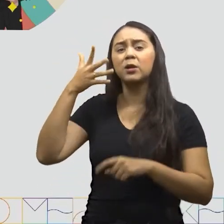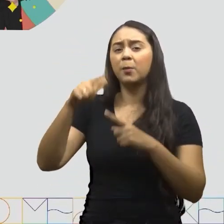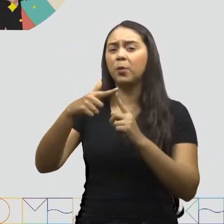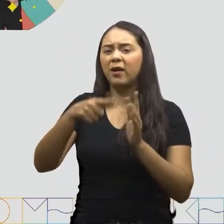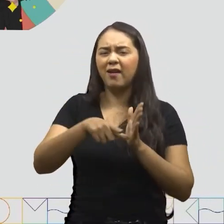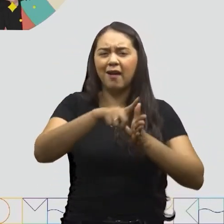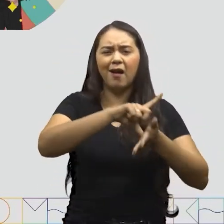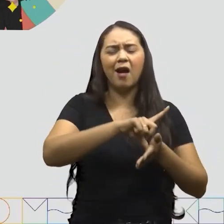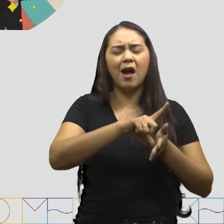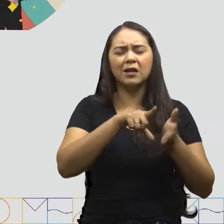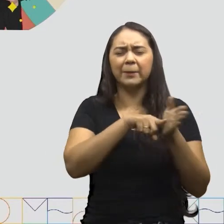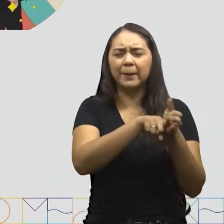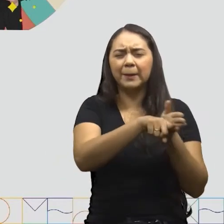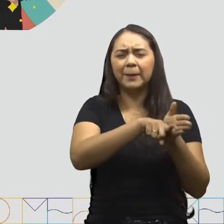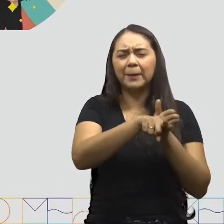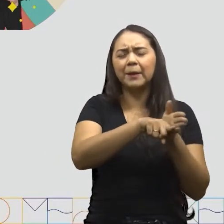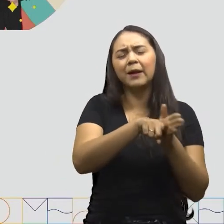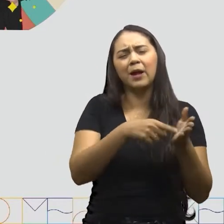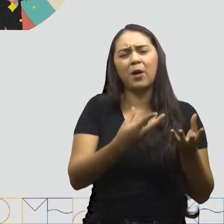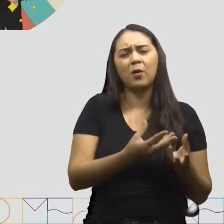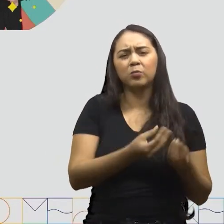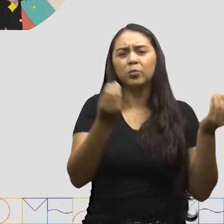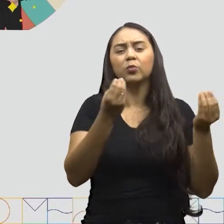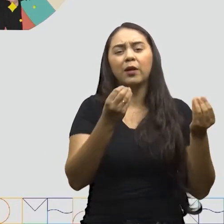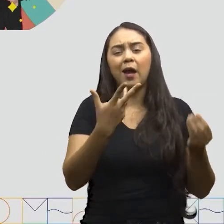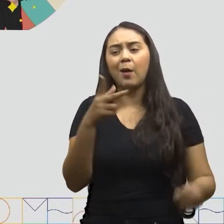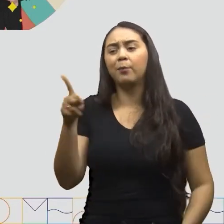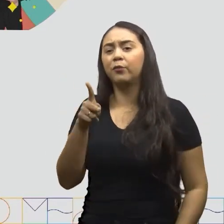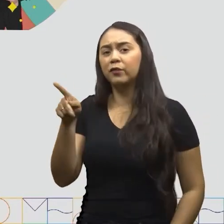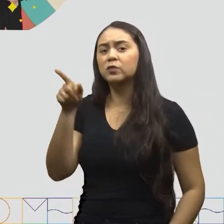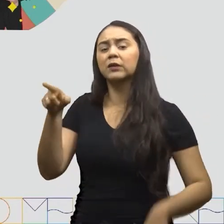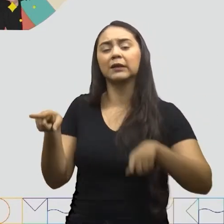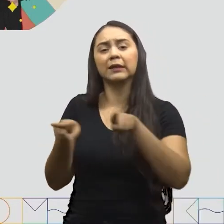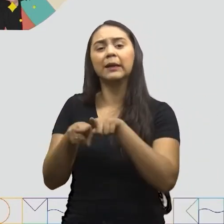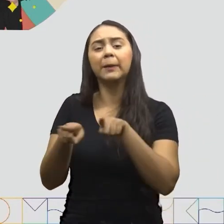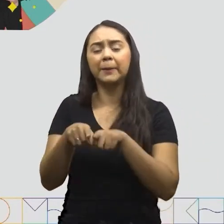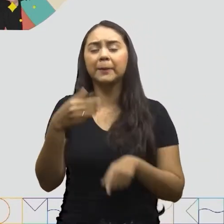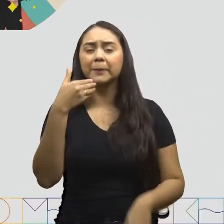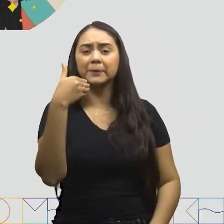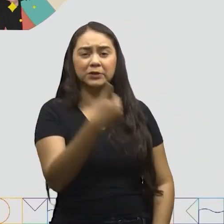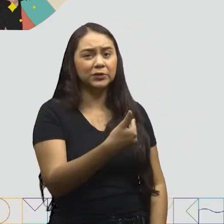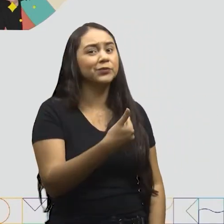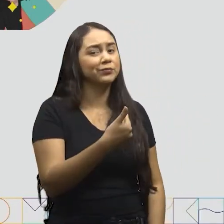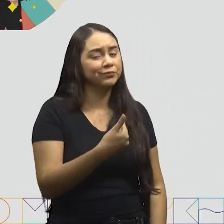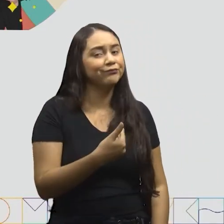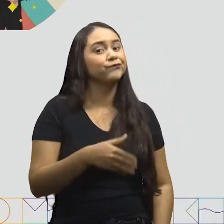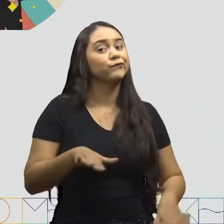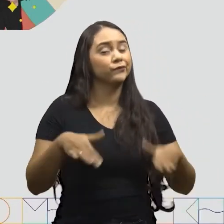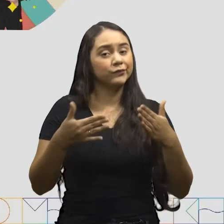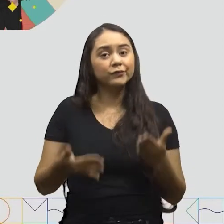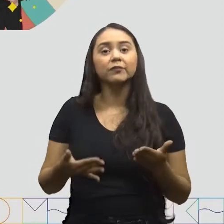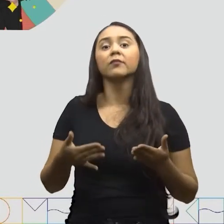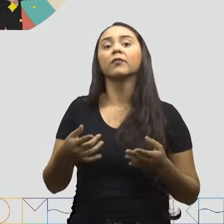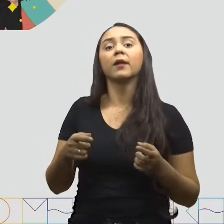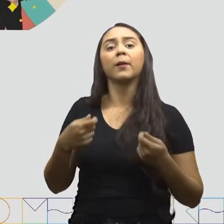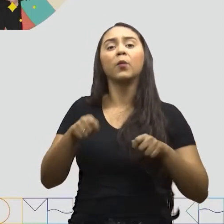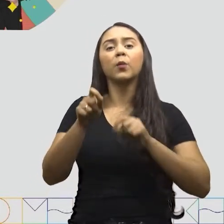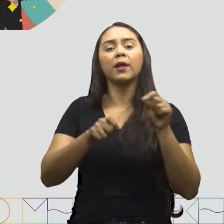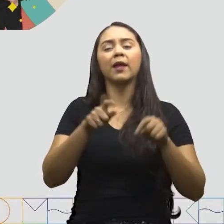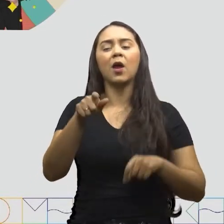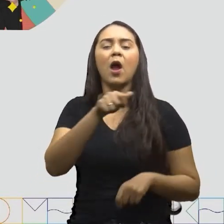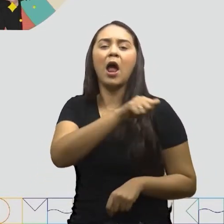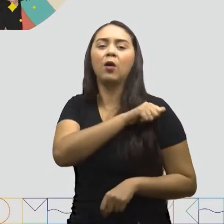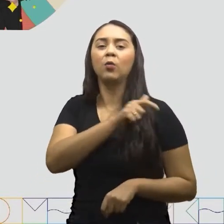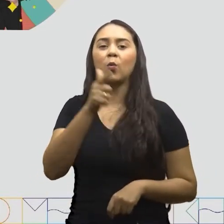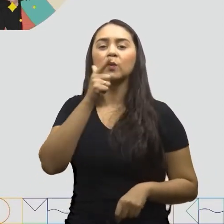passado Um bom tempo Pesquisando sobre o tema Que o professor Ou professora solicitou E assim Ele